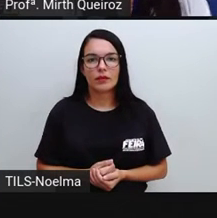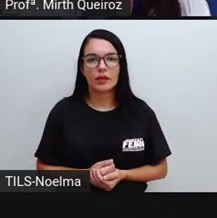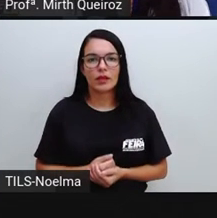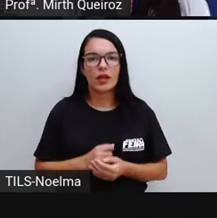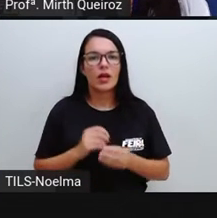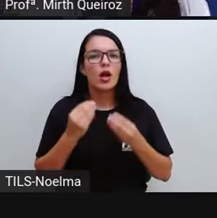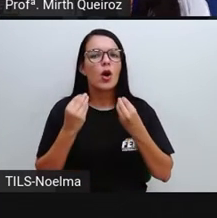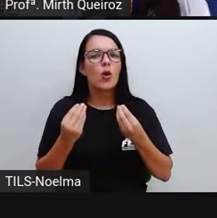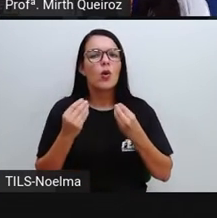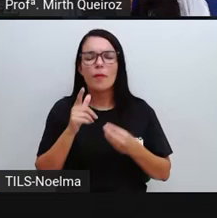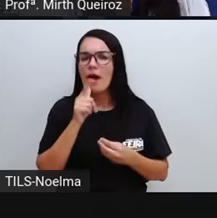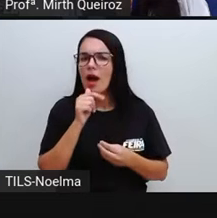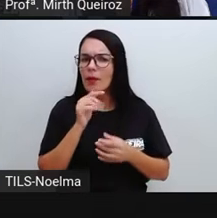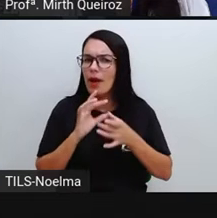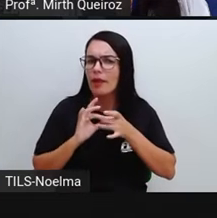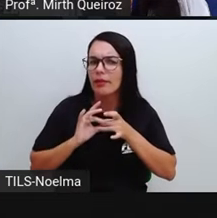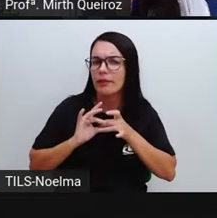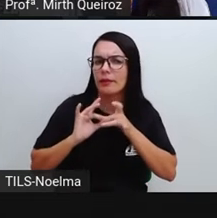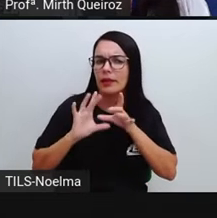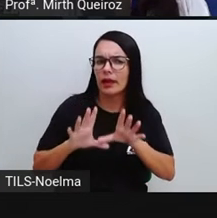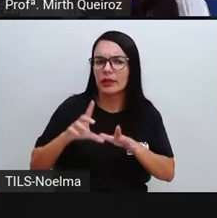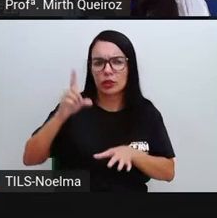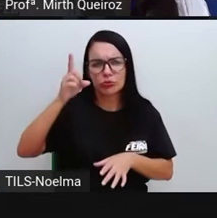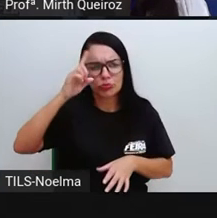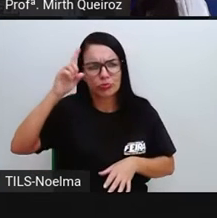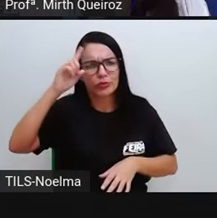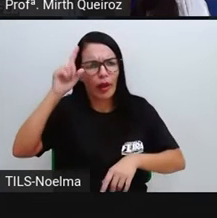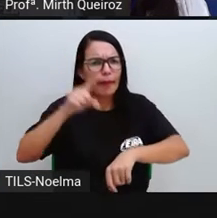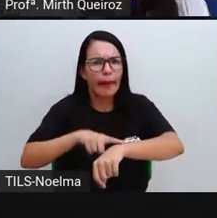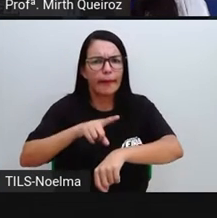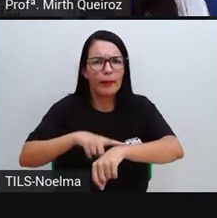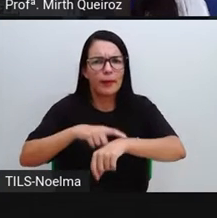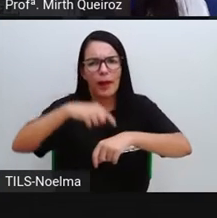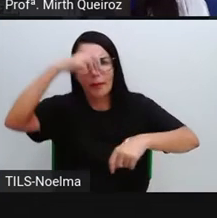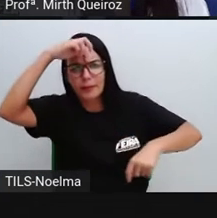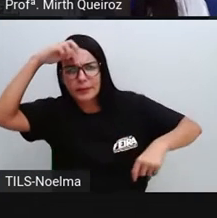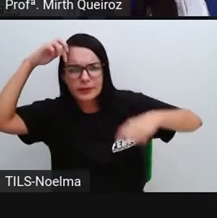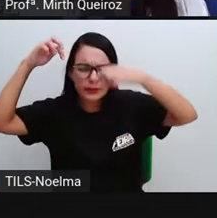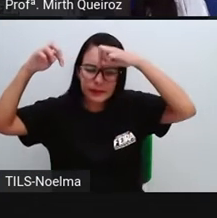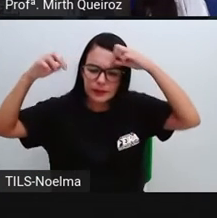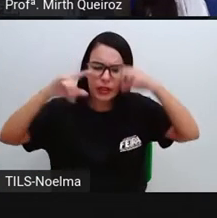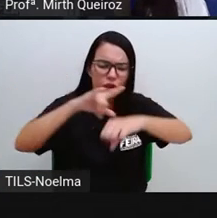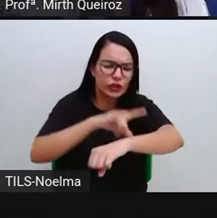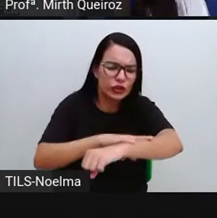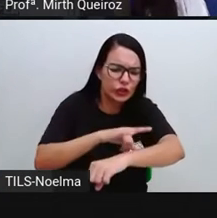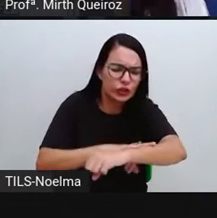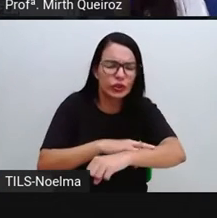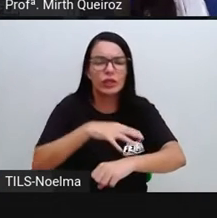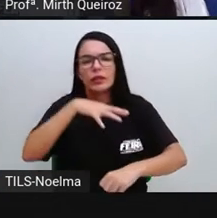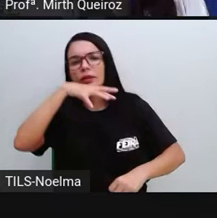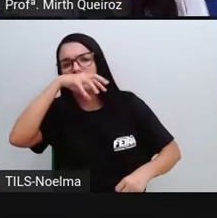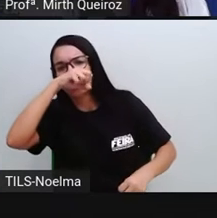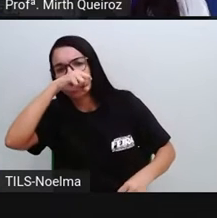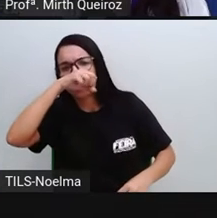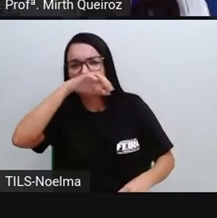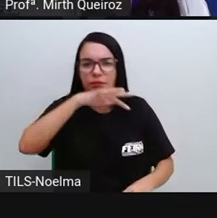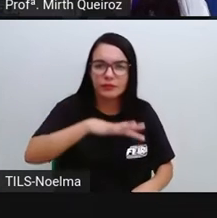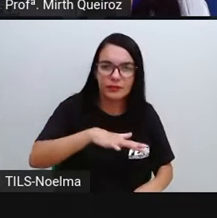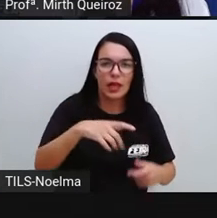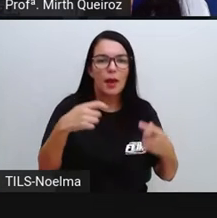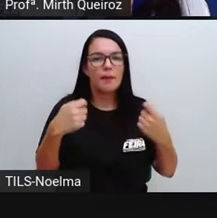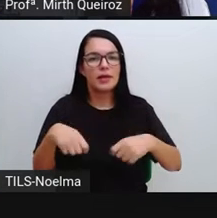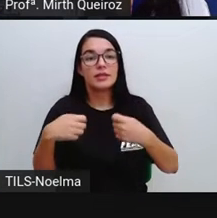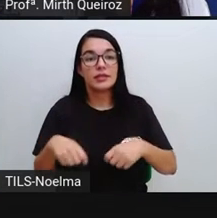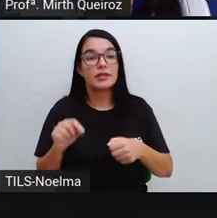E como a água é liberada constantemente Através do nosso suor Através da urina Através da respiração É